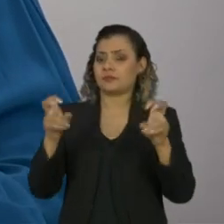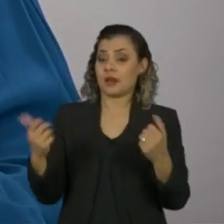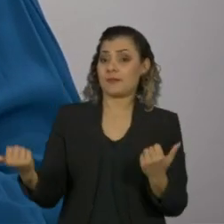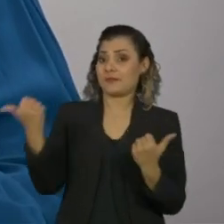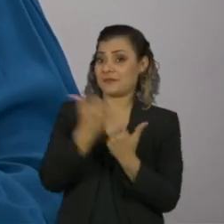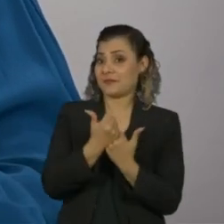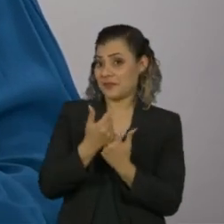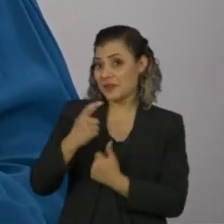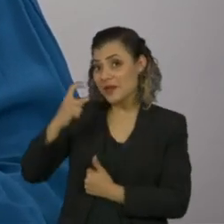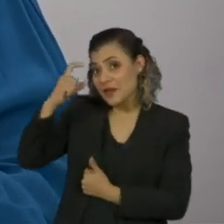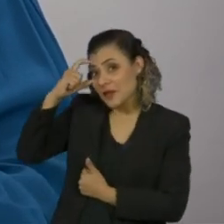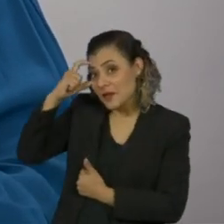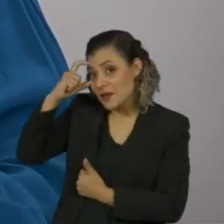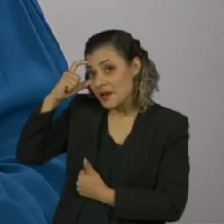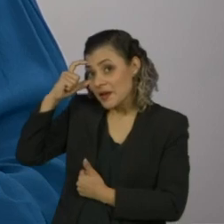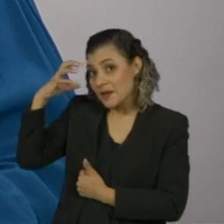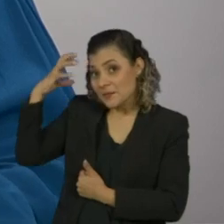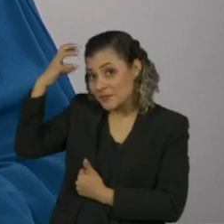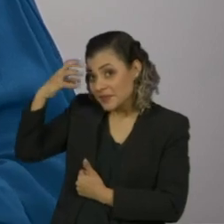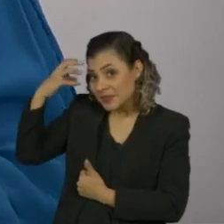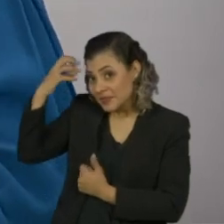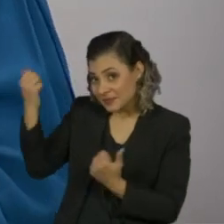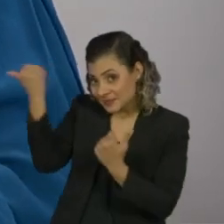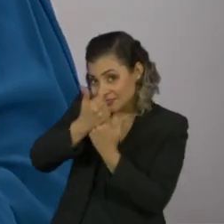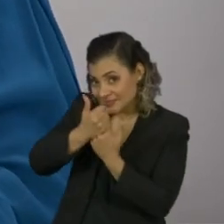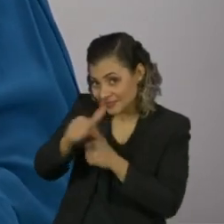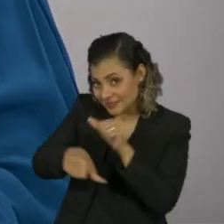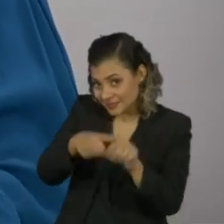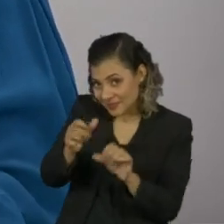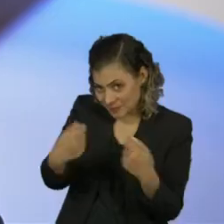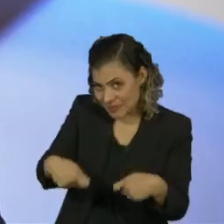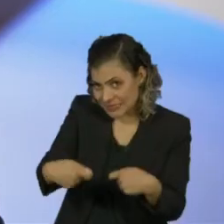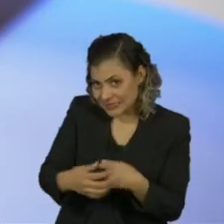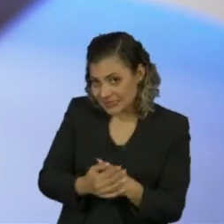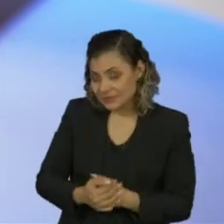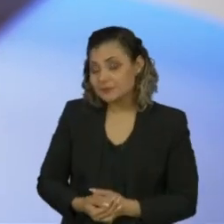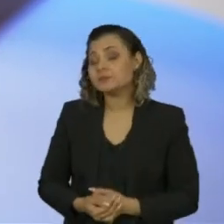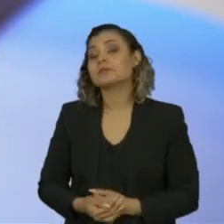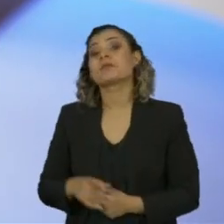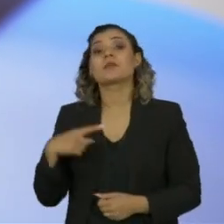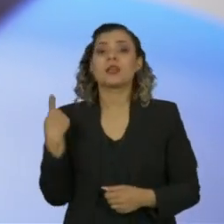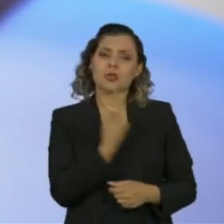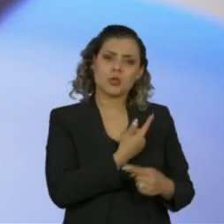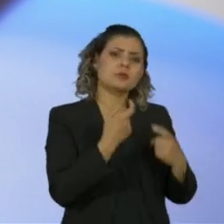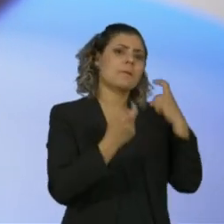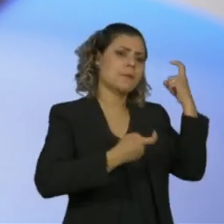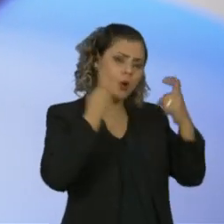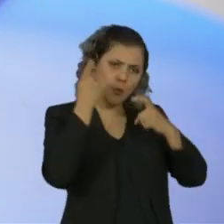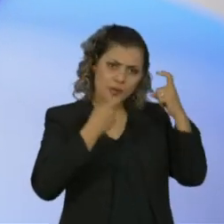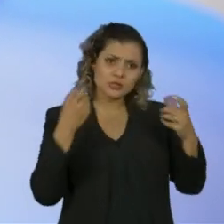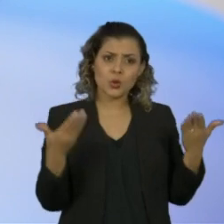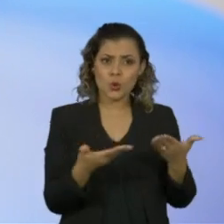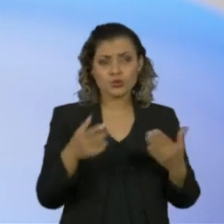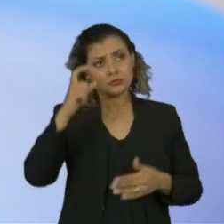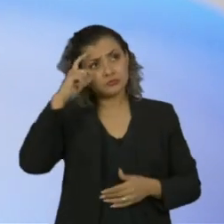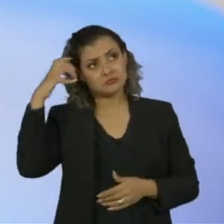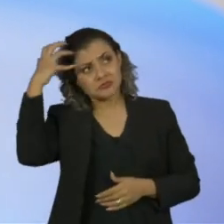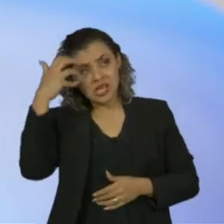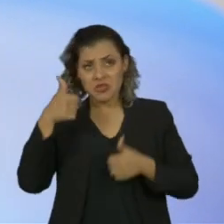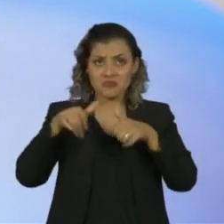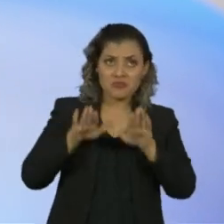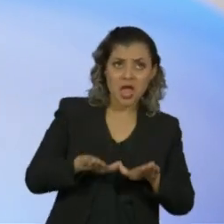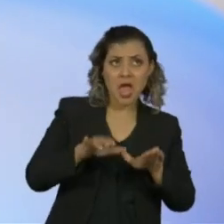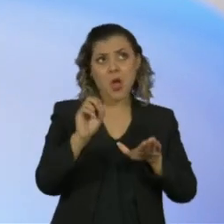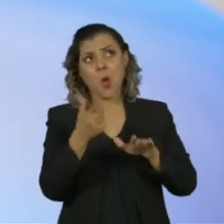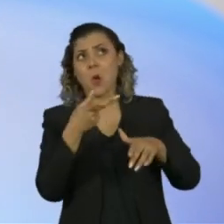ministro do Meio Ambiente, Ricardo Salles? Olha, eu acho que mais do que a nossa preocupação, se o Ricardo deve ou não continuar,